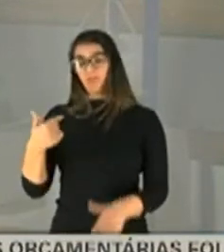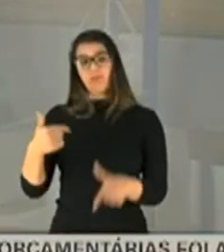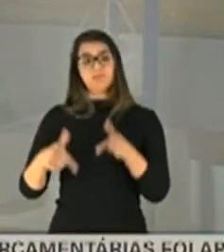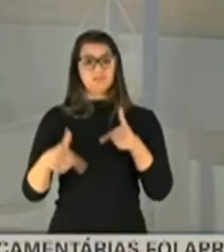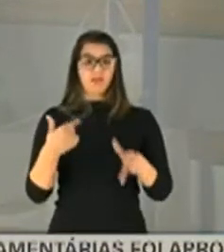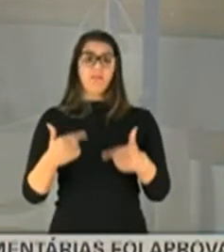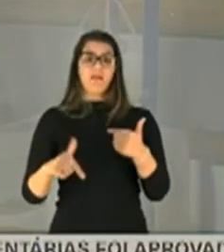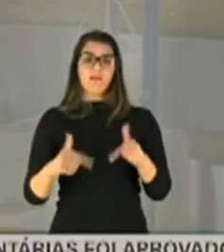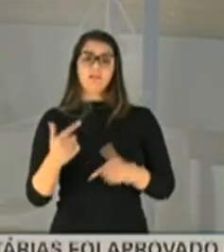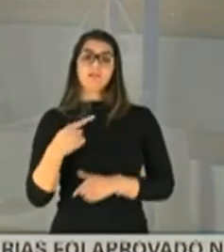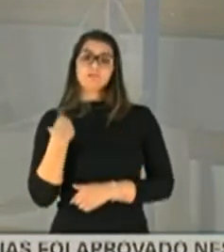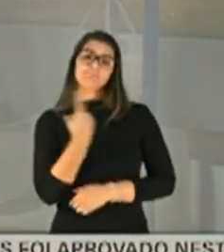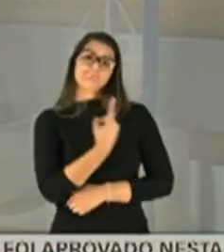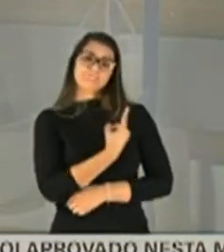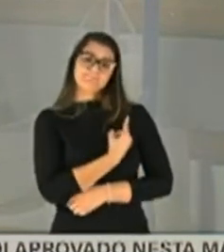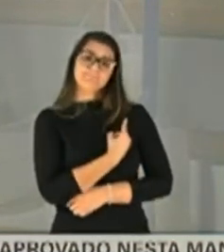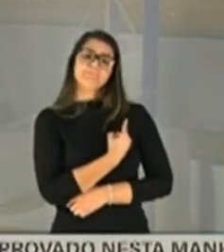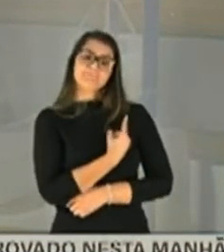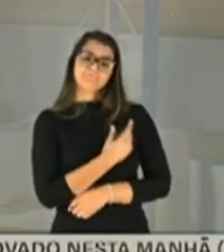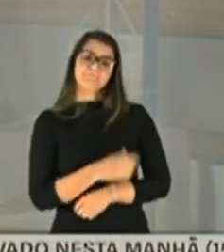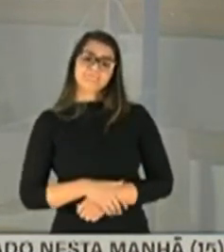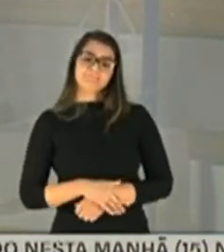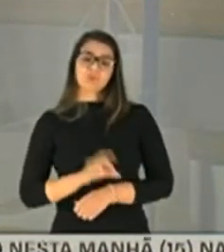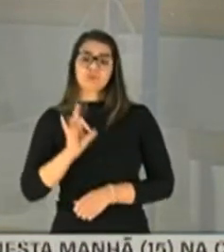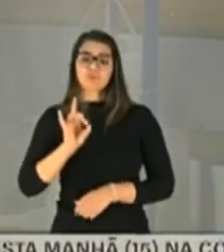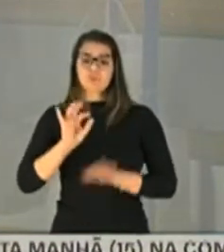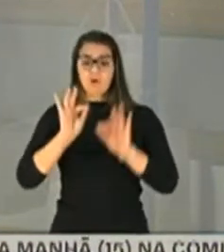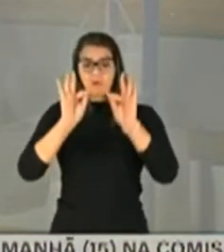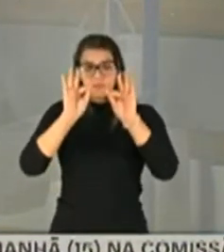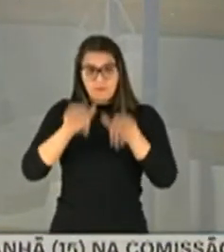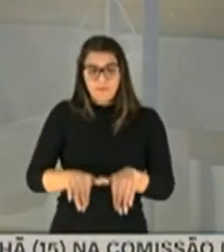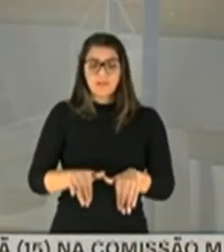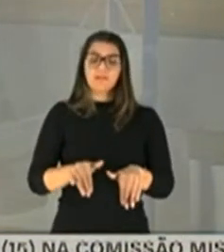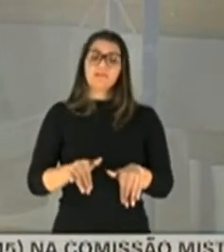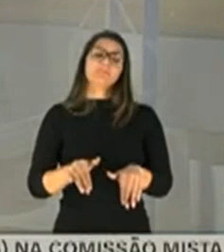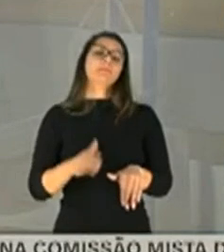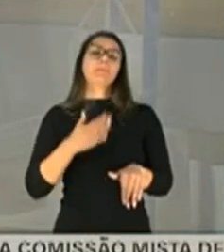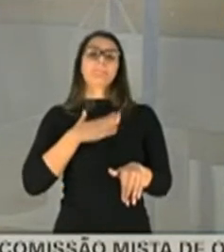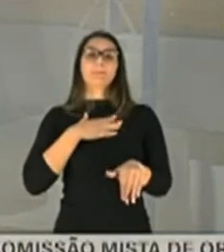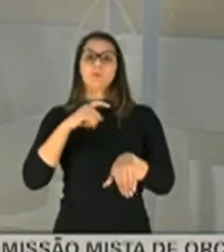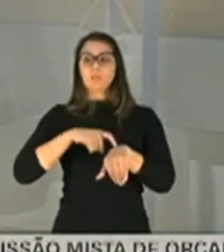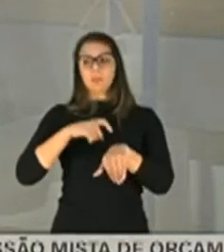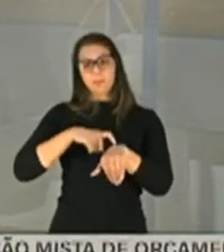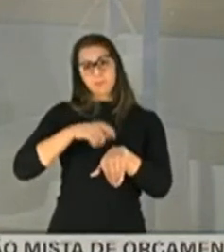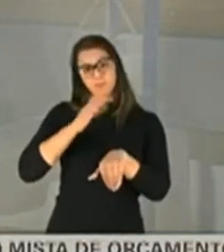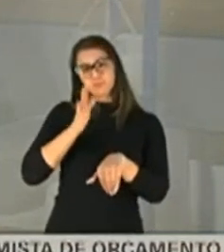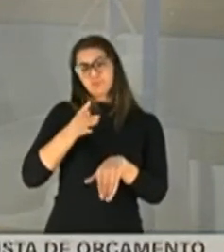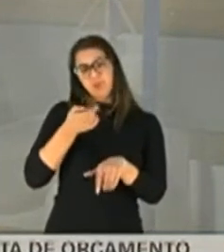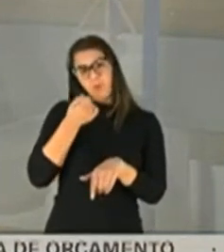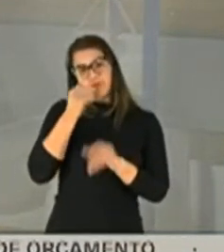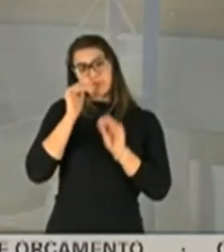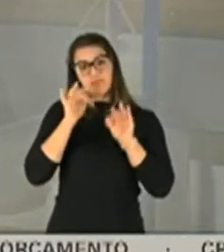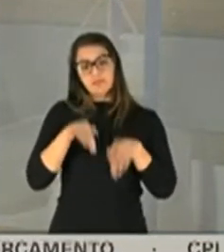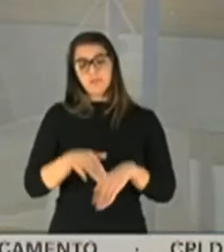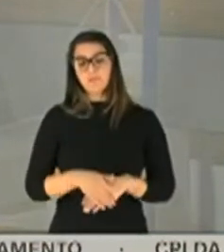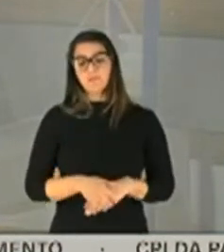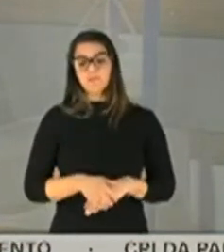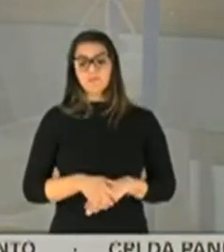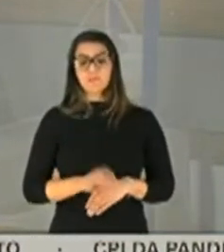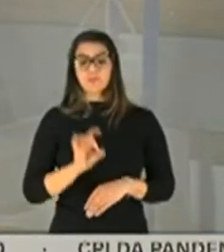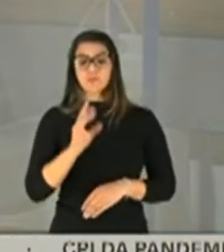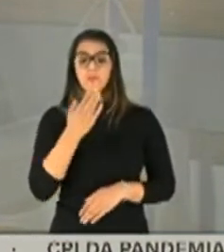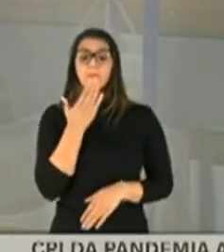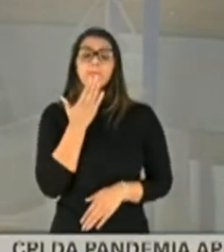vezes a gente desempenha aqui. Eu quero encerrar nesses últimos minutos fazendo um